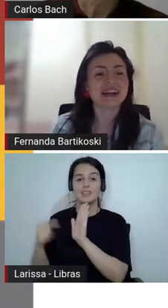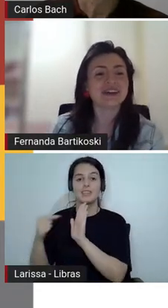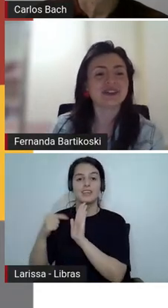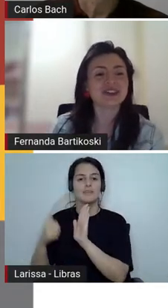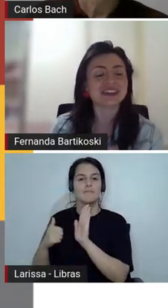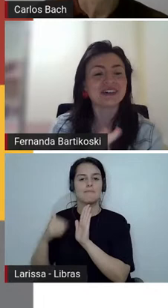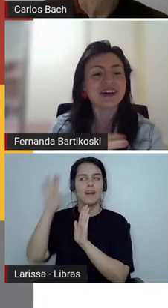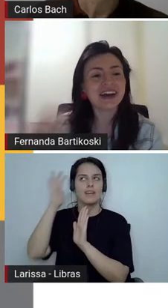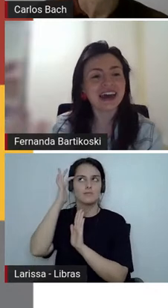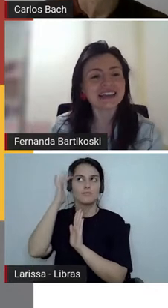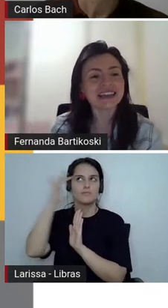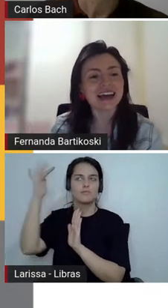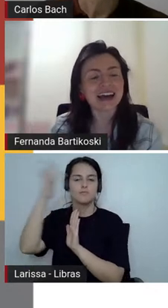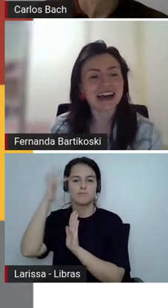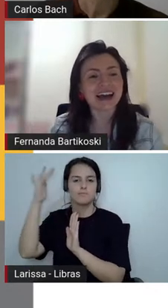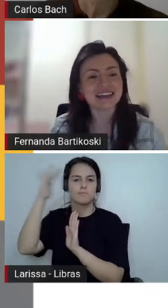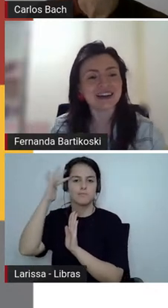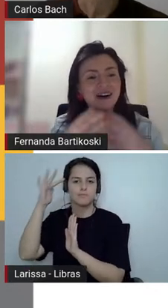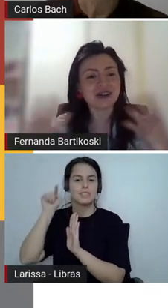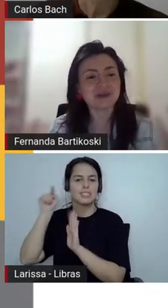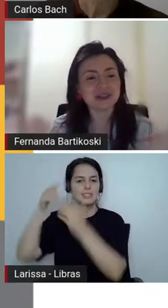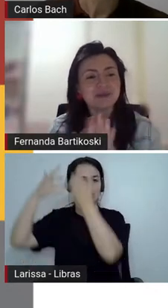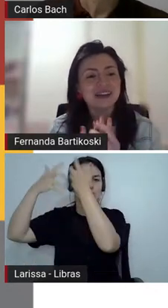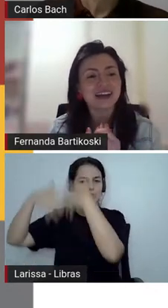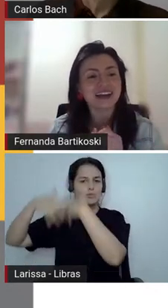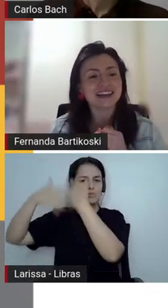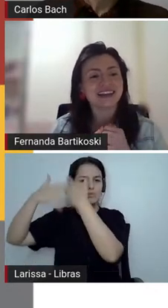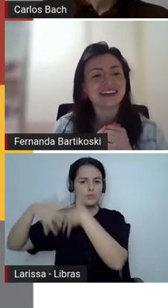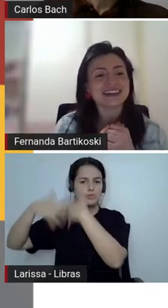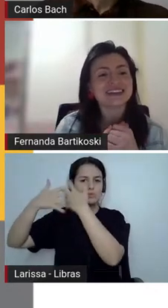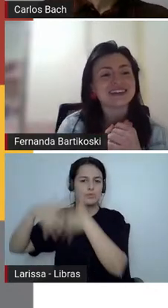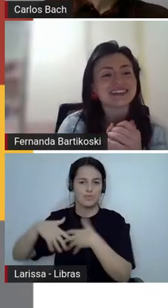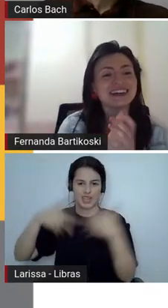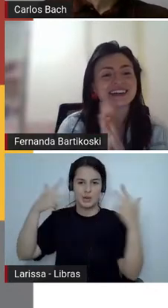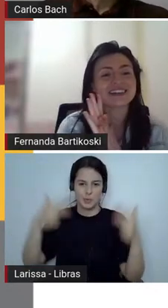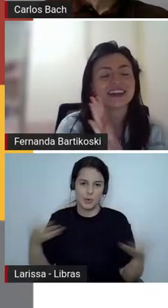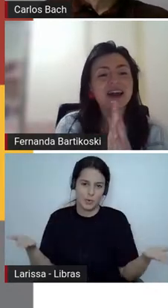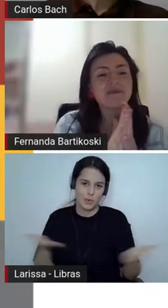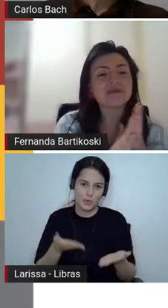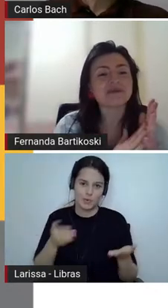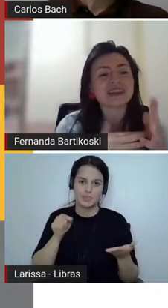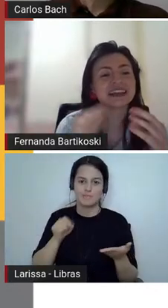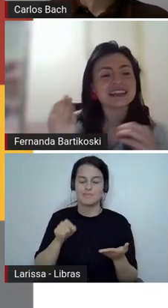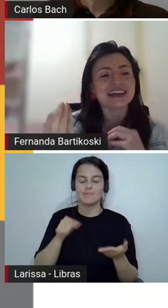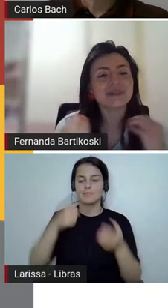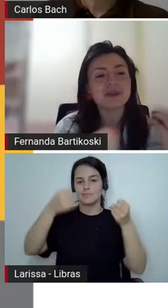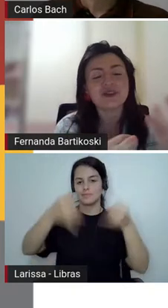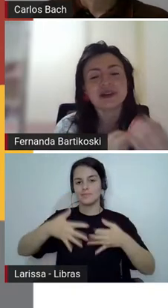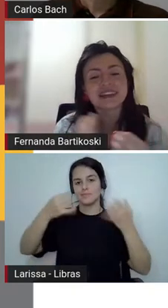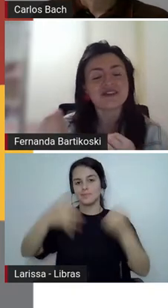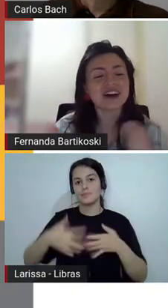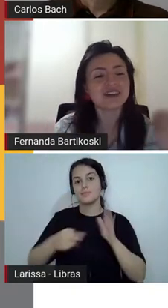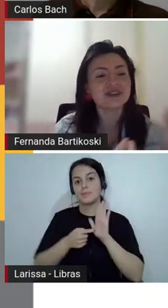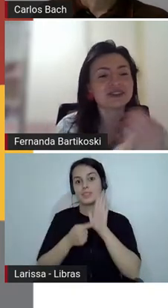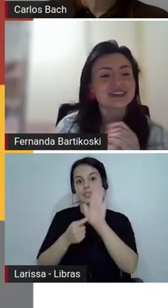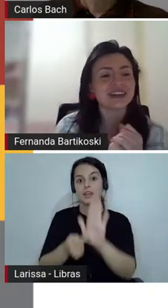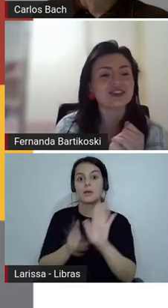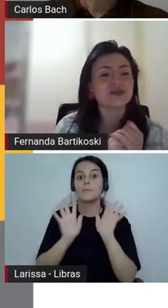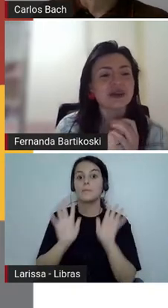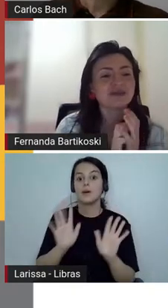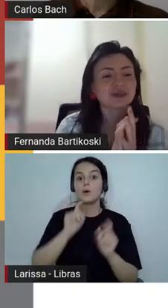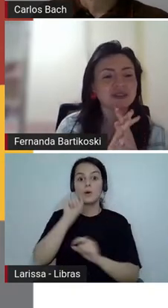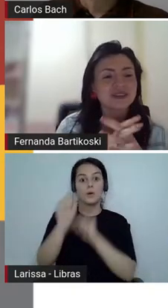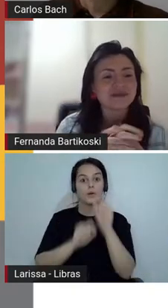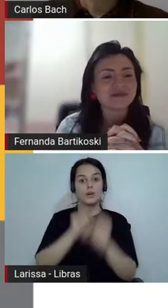vai trabalhar hoje, então, esse hall de possibilidades é interessante, né, assim, trazer, movimentar vários